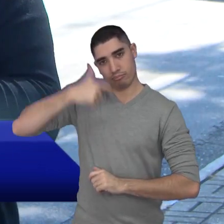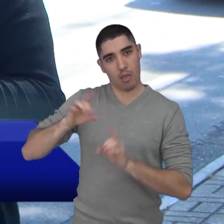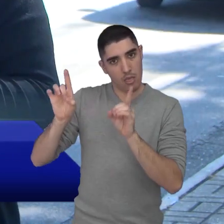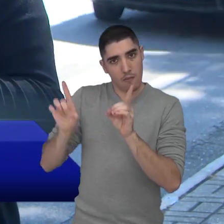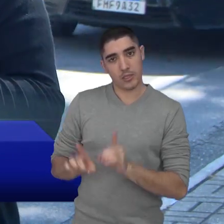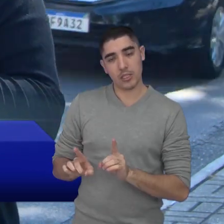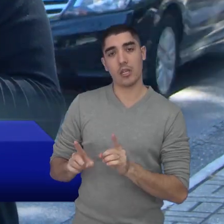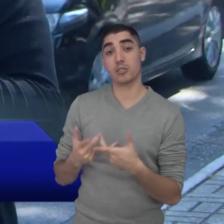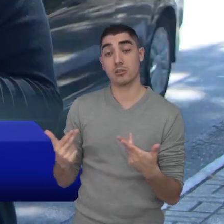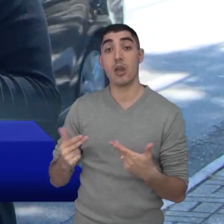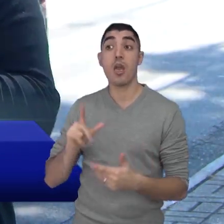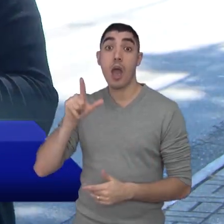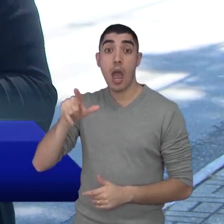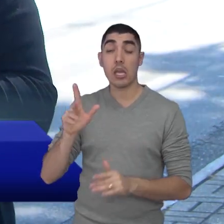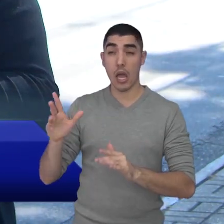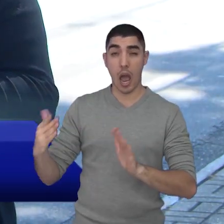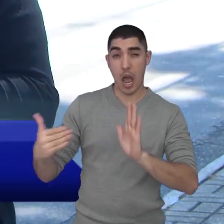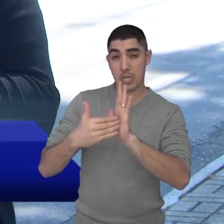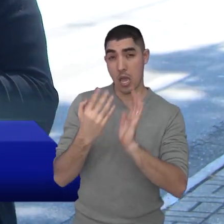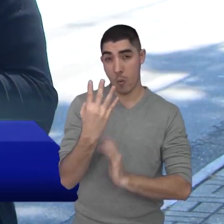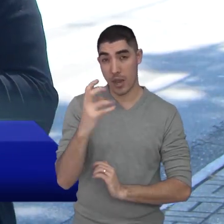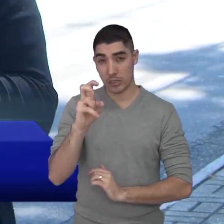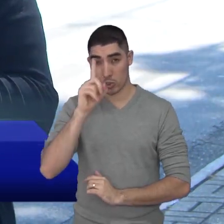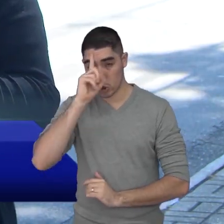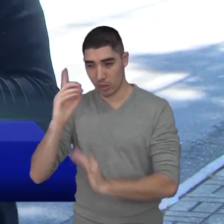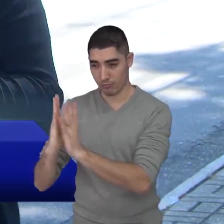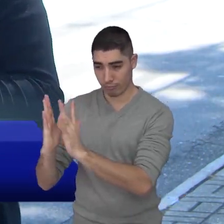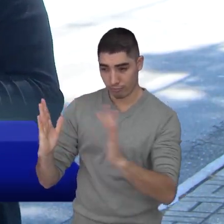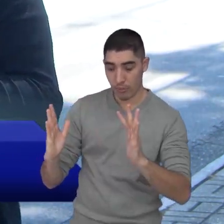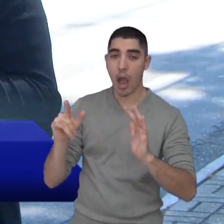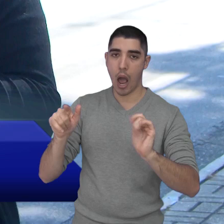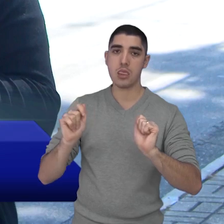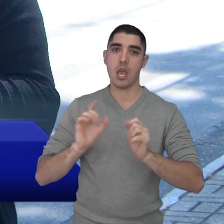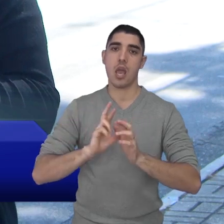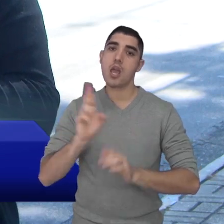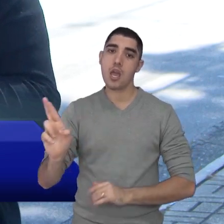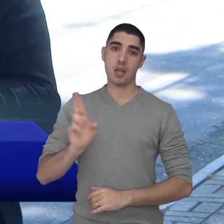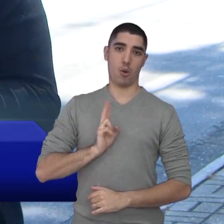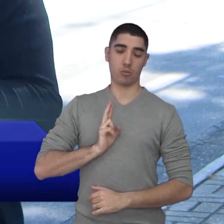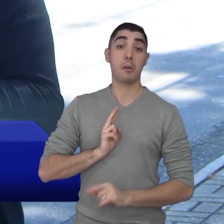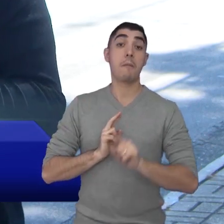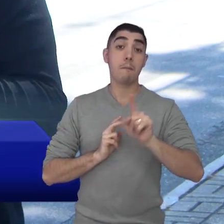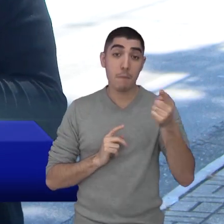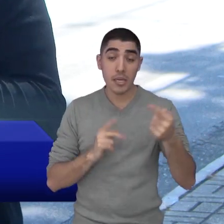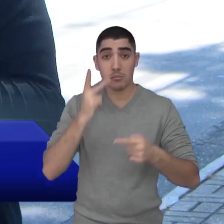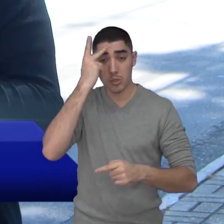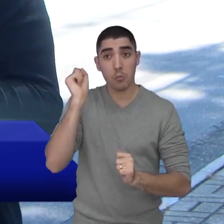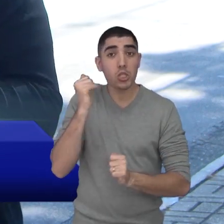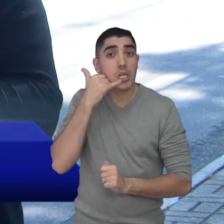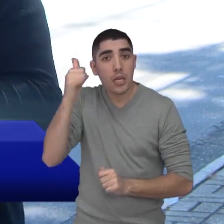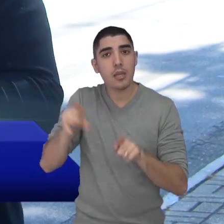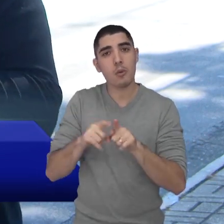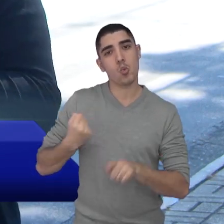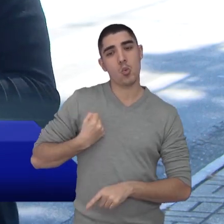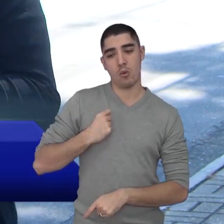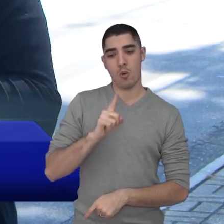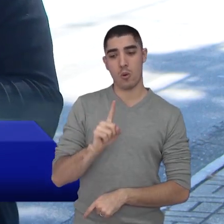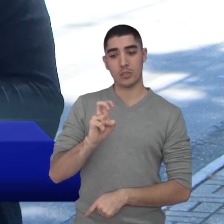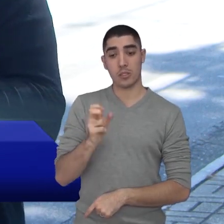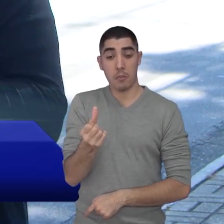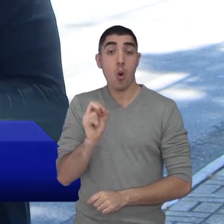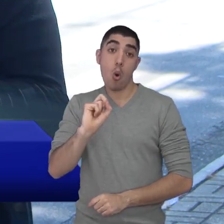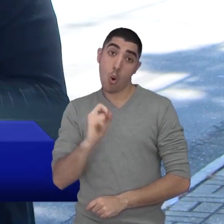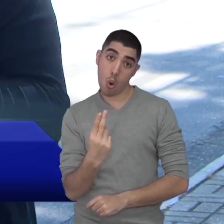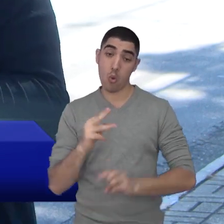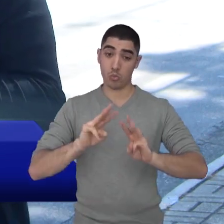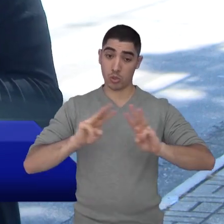benefício é liberado em até 45 dias, mas para mais informações, para acompanhar o andamento, a pessoa pode ligar no 156, acessar